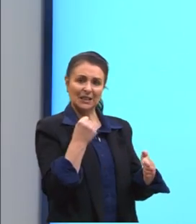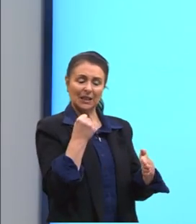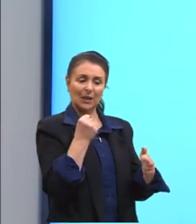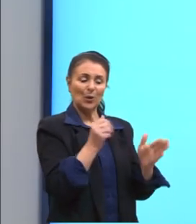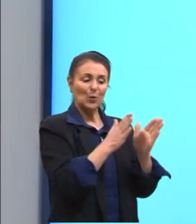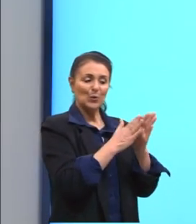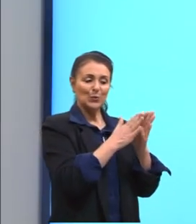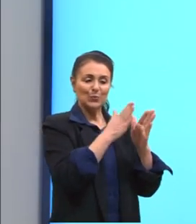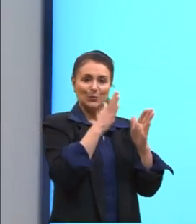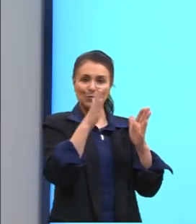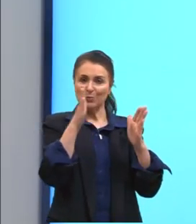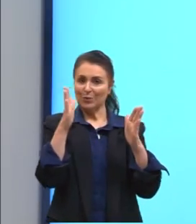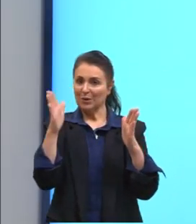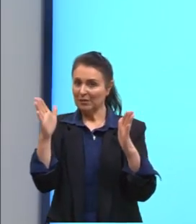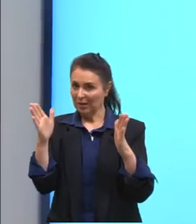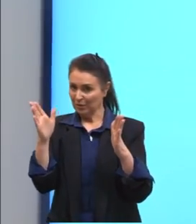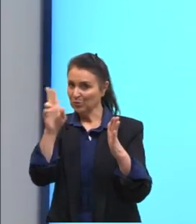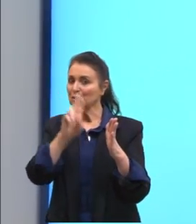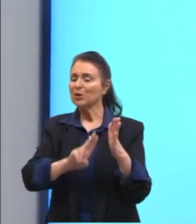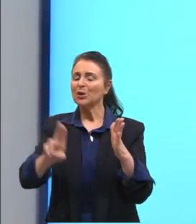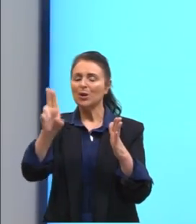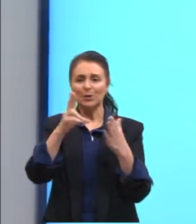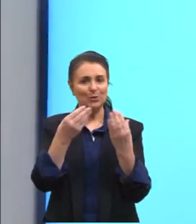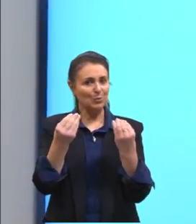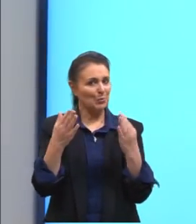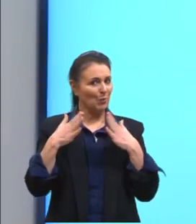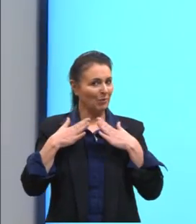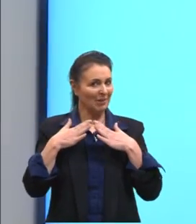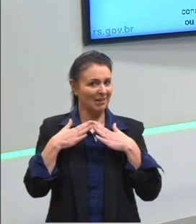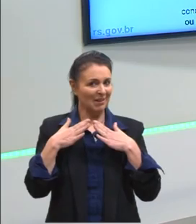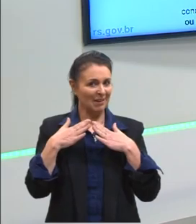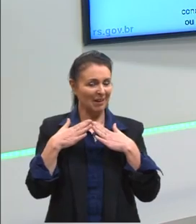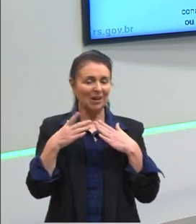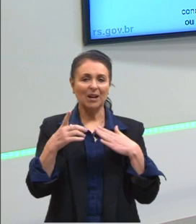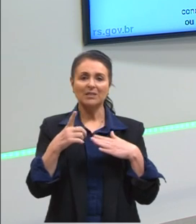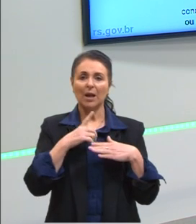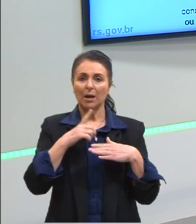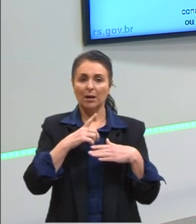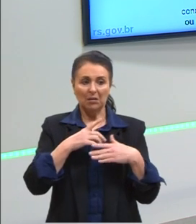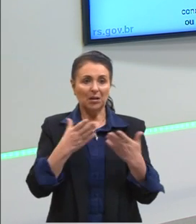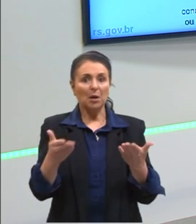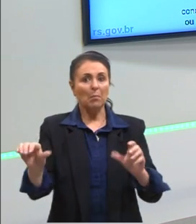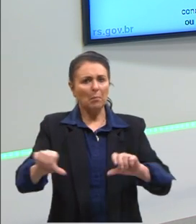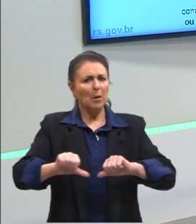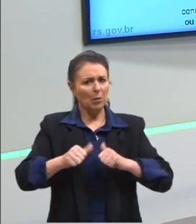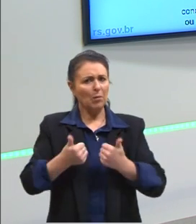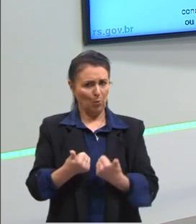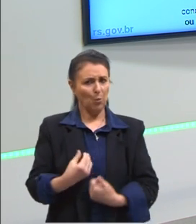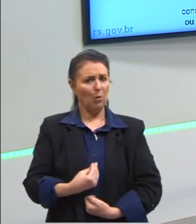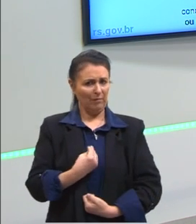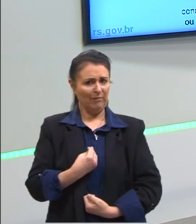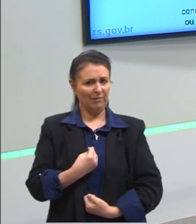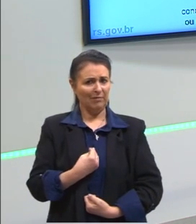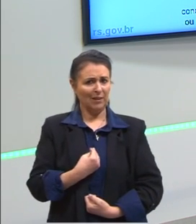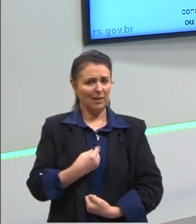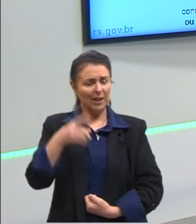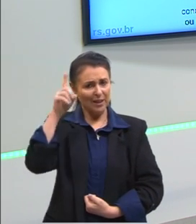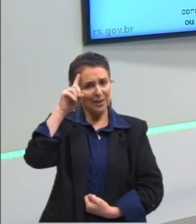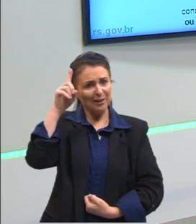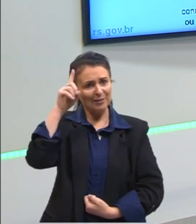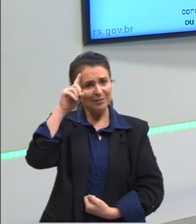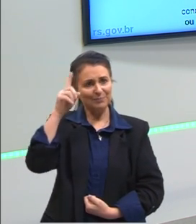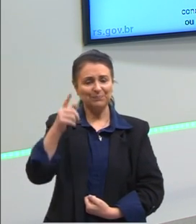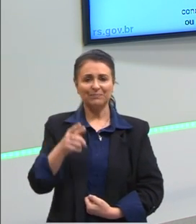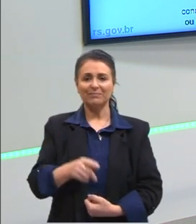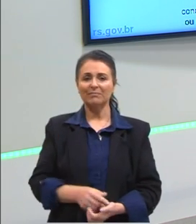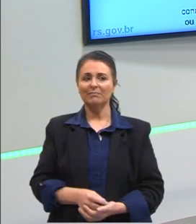equipamento que a gente usa bastante na nossa casa, né? E que trouxe muitas facilidades para o nosso dia a dia, né? Pensem, a gente já